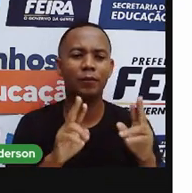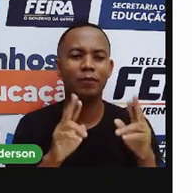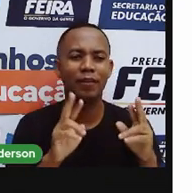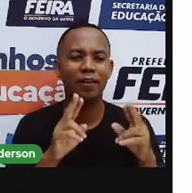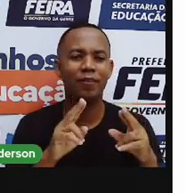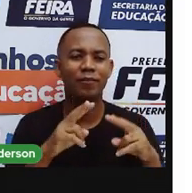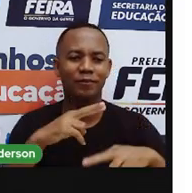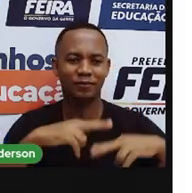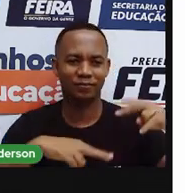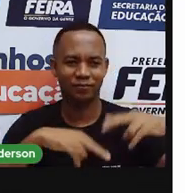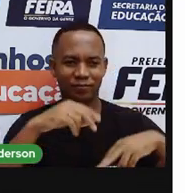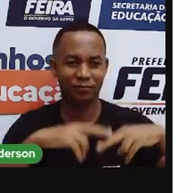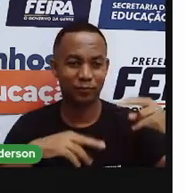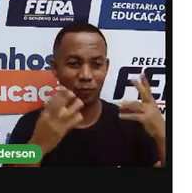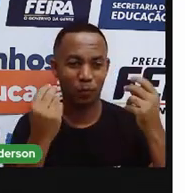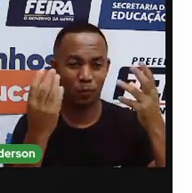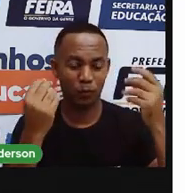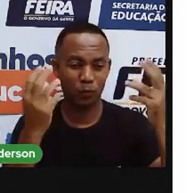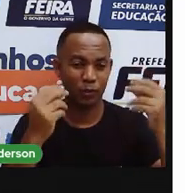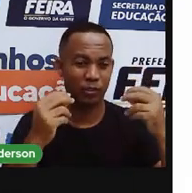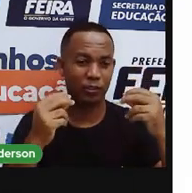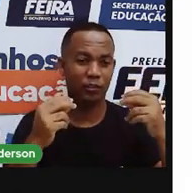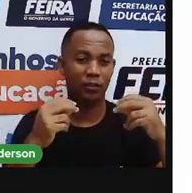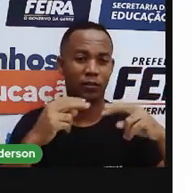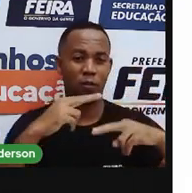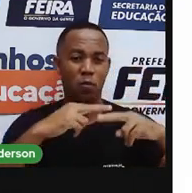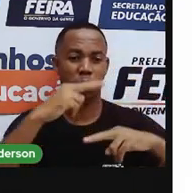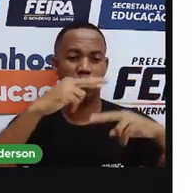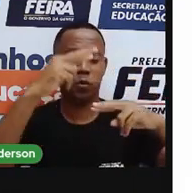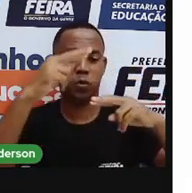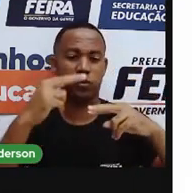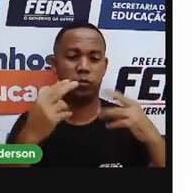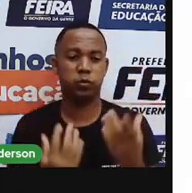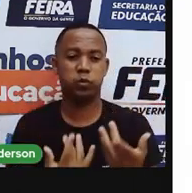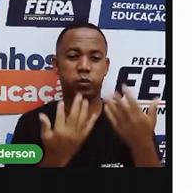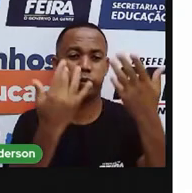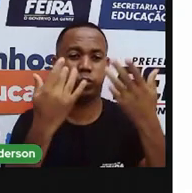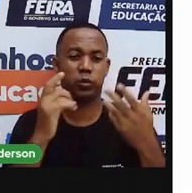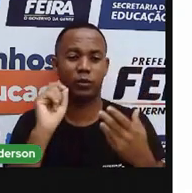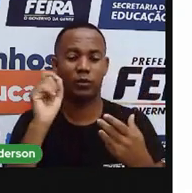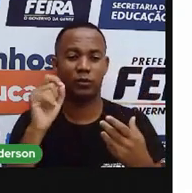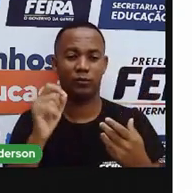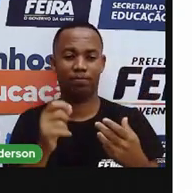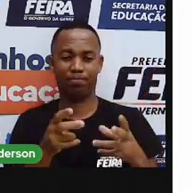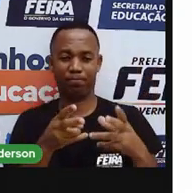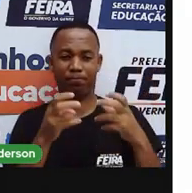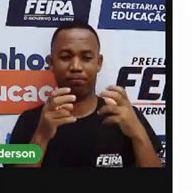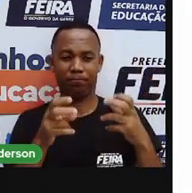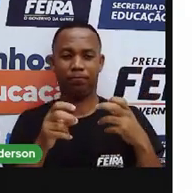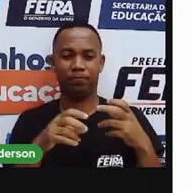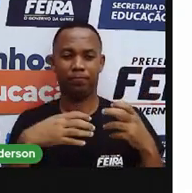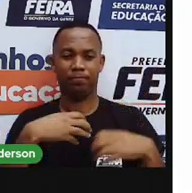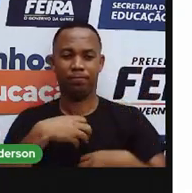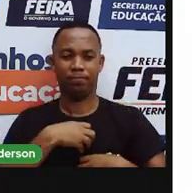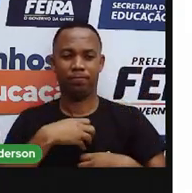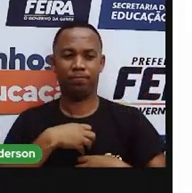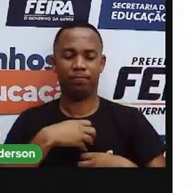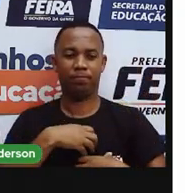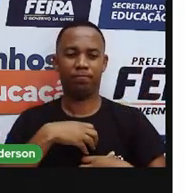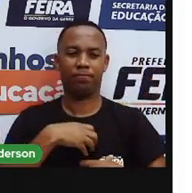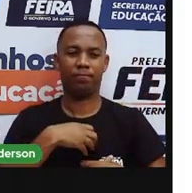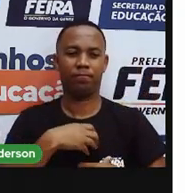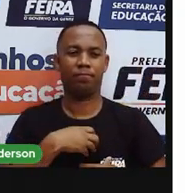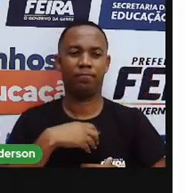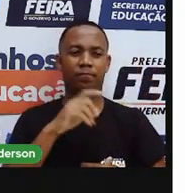A quantidade de fumato, né? Por conta dos fogos, das fogueiras. E aí você começa a sentir, às vezes, para a próxima da